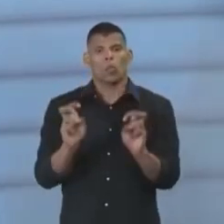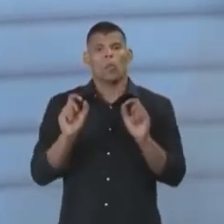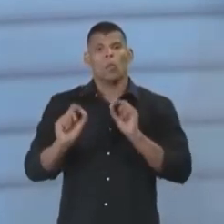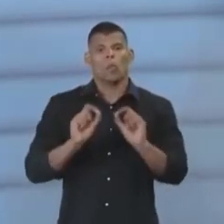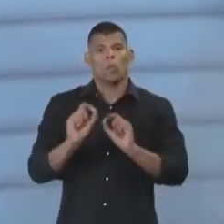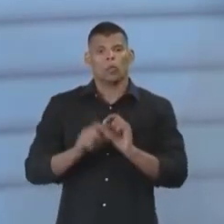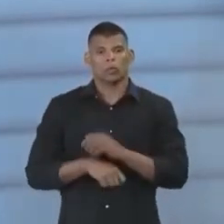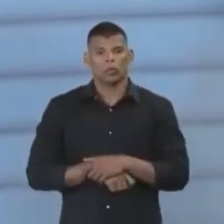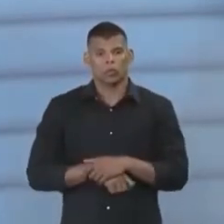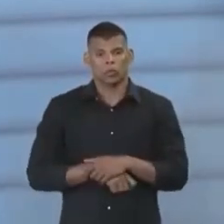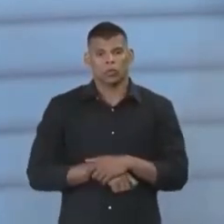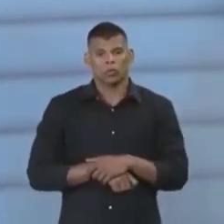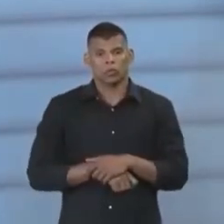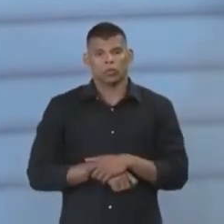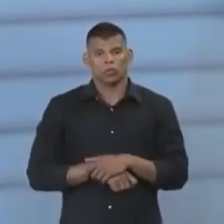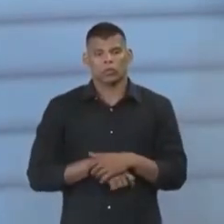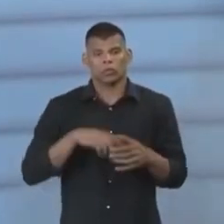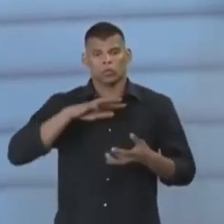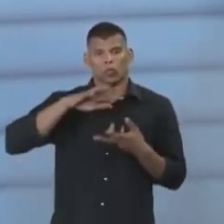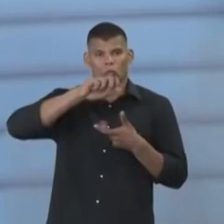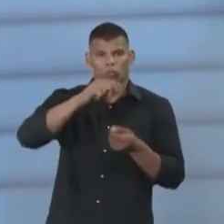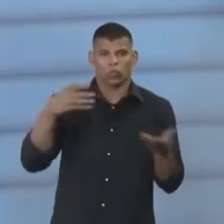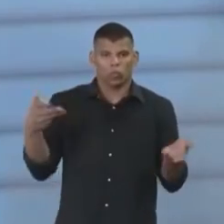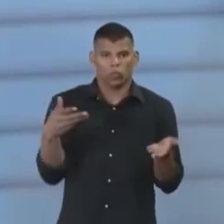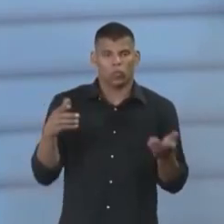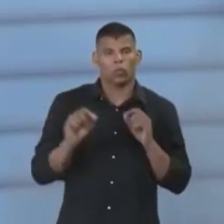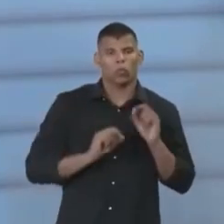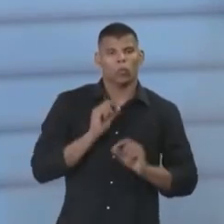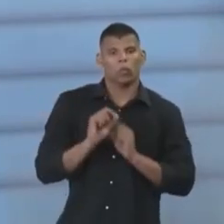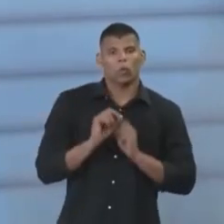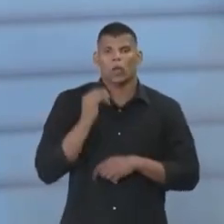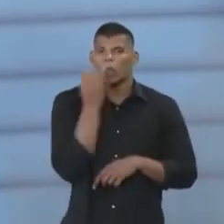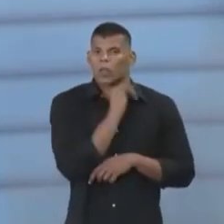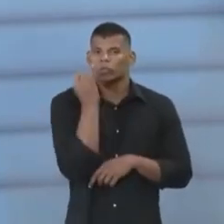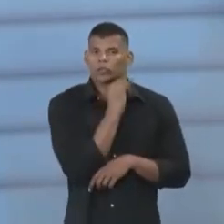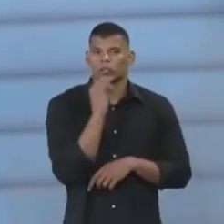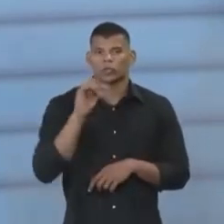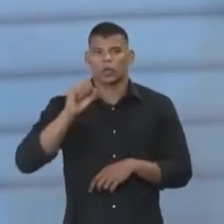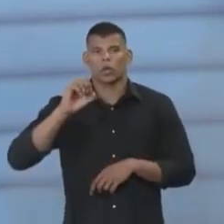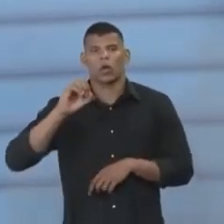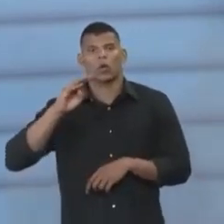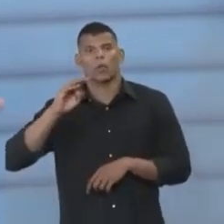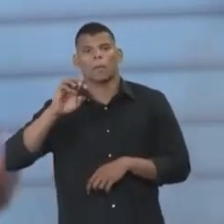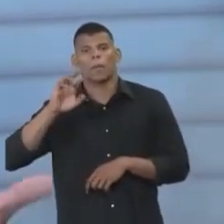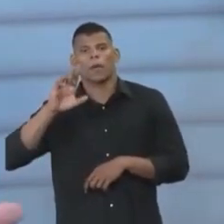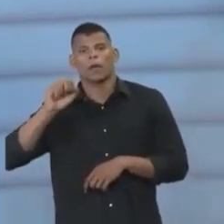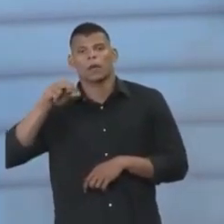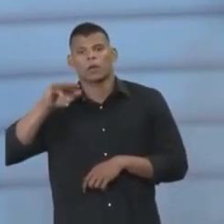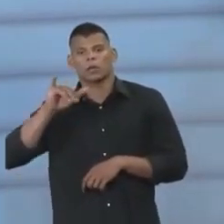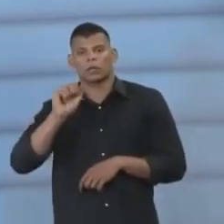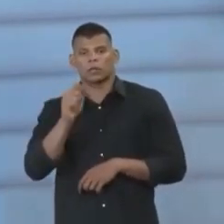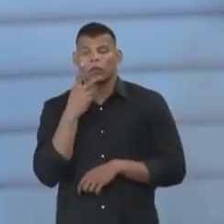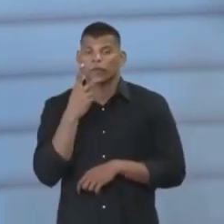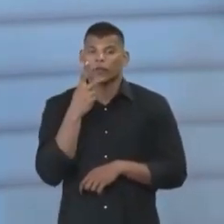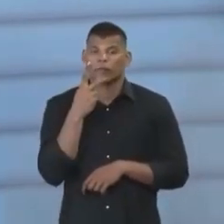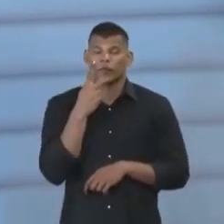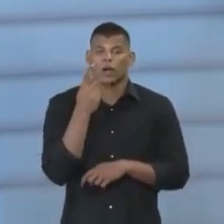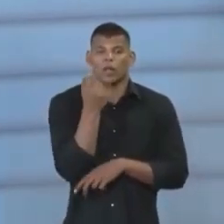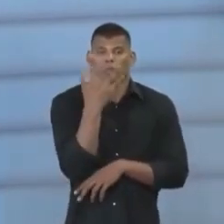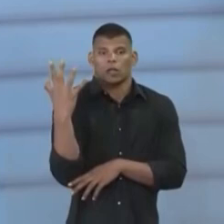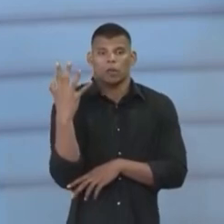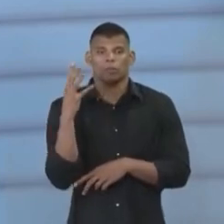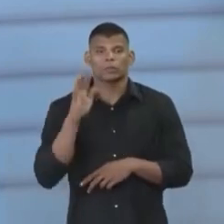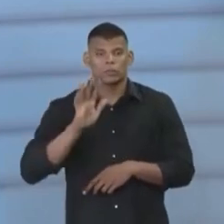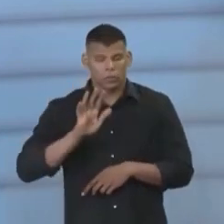tudo a ver com o cenário atual, o cenário mundial, que é questão energética e soberania. Então, já que a gente está falando de meio ambiente, eu trago,